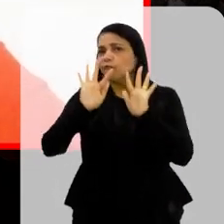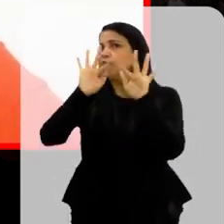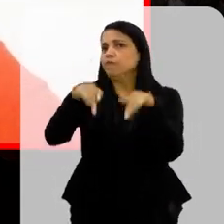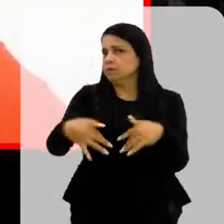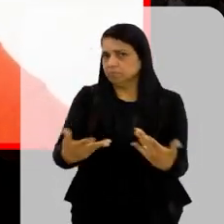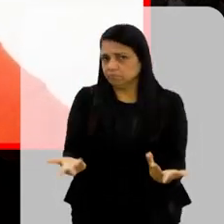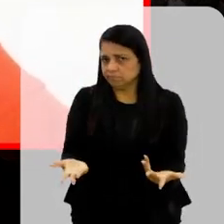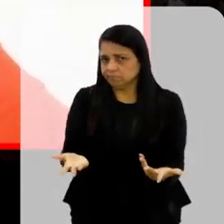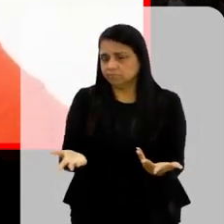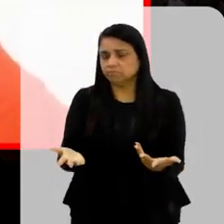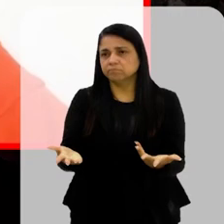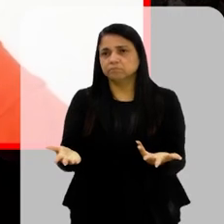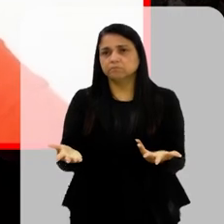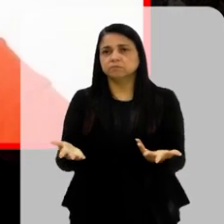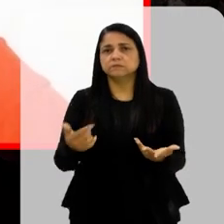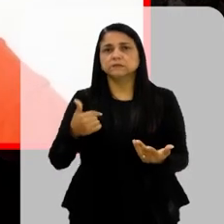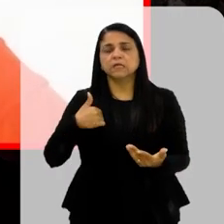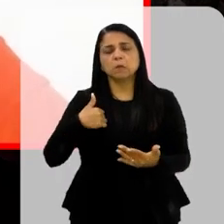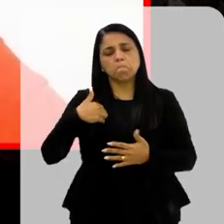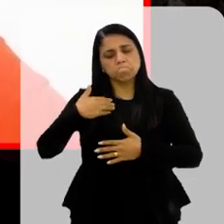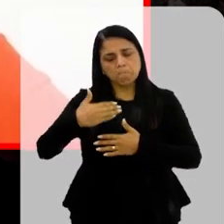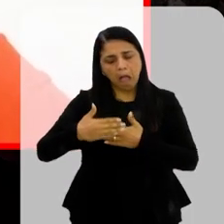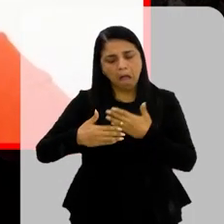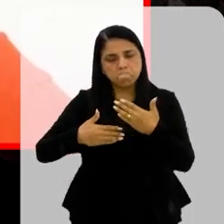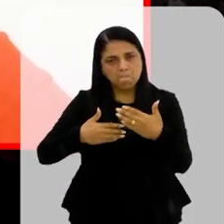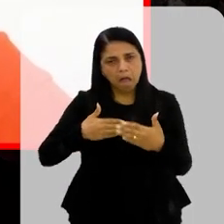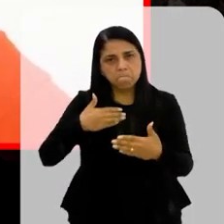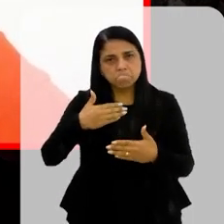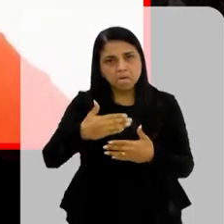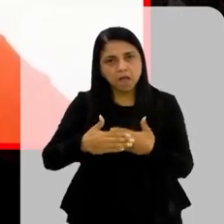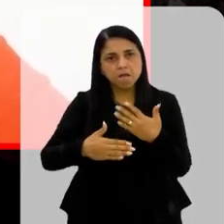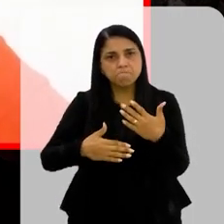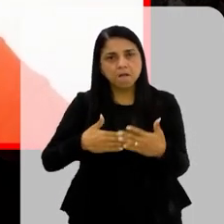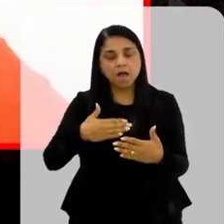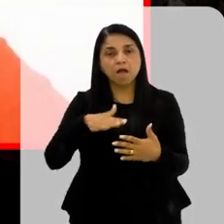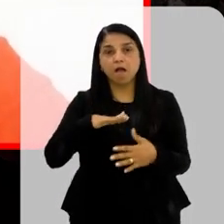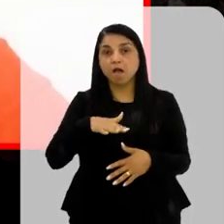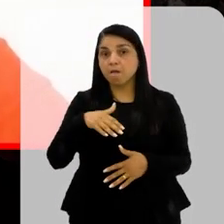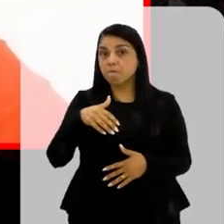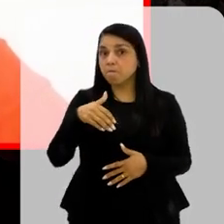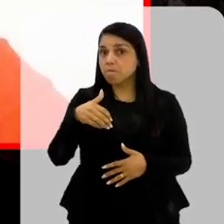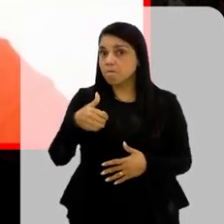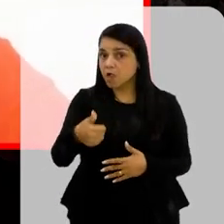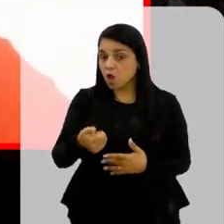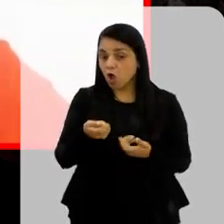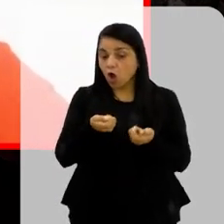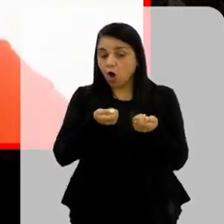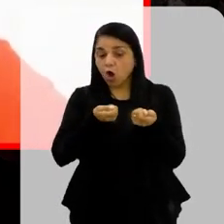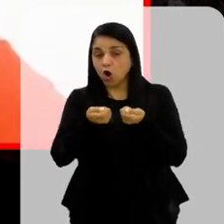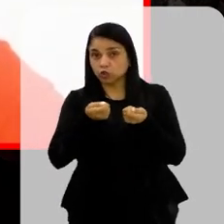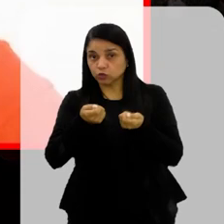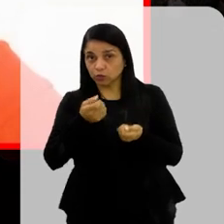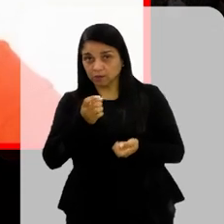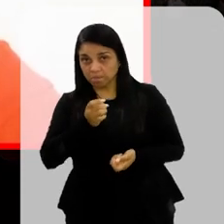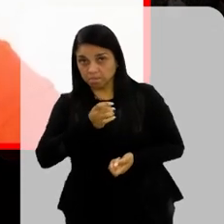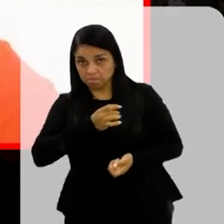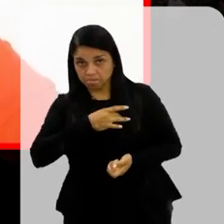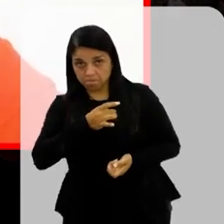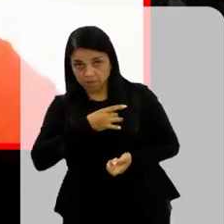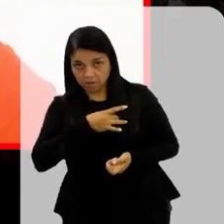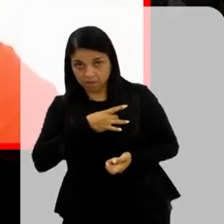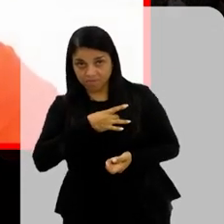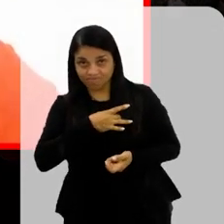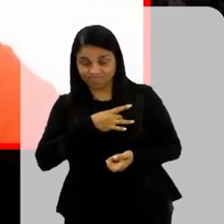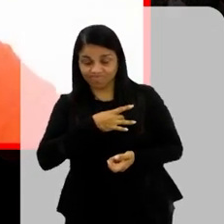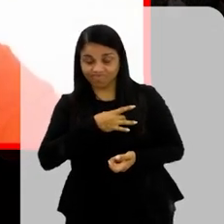Com o passar do tempo Que a melhor forma Da gente dominar o medo E da gente